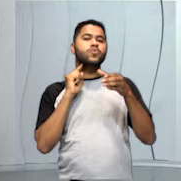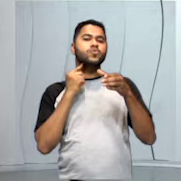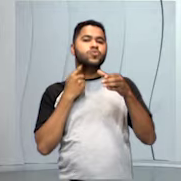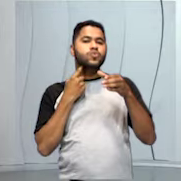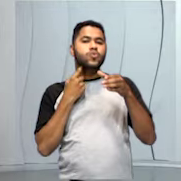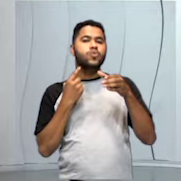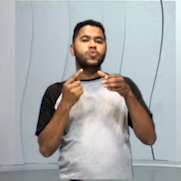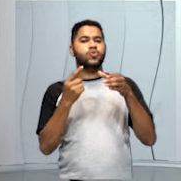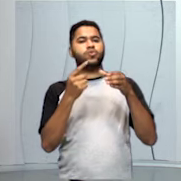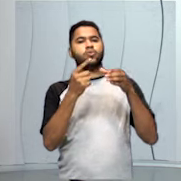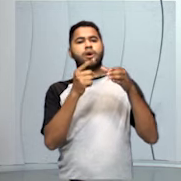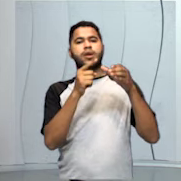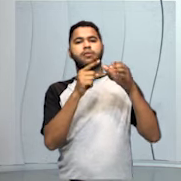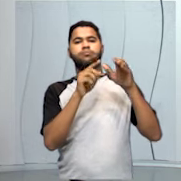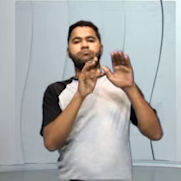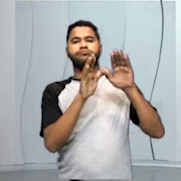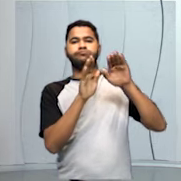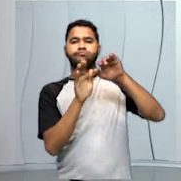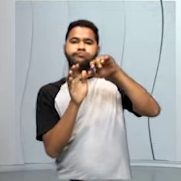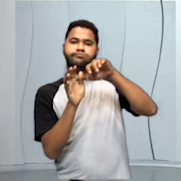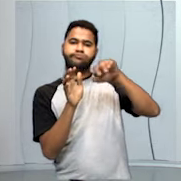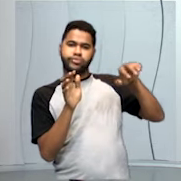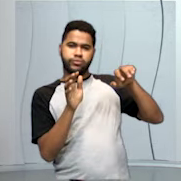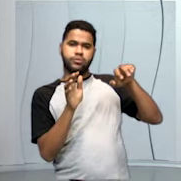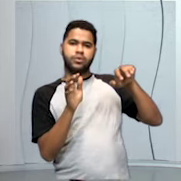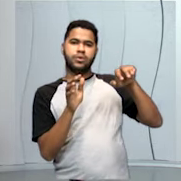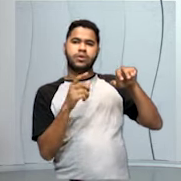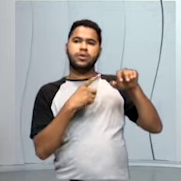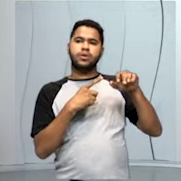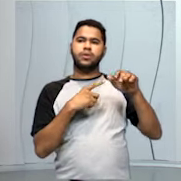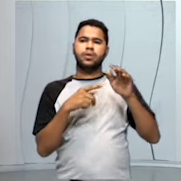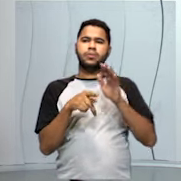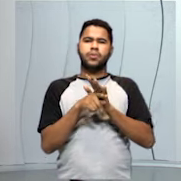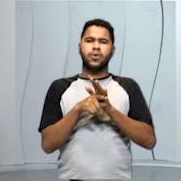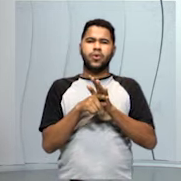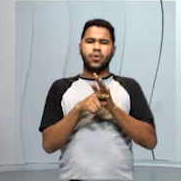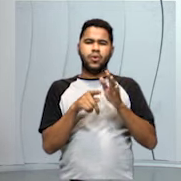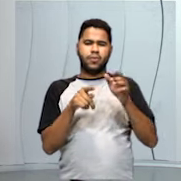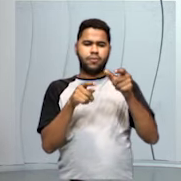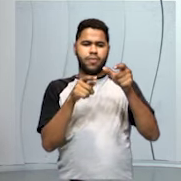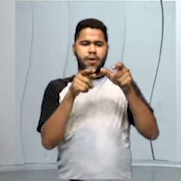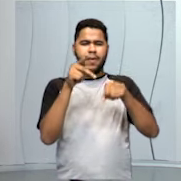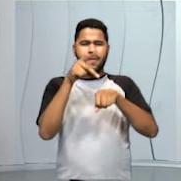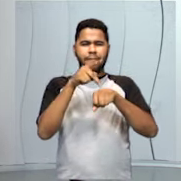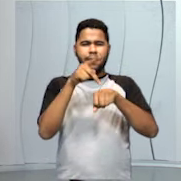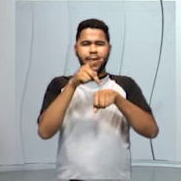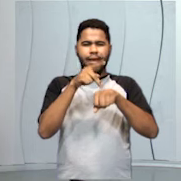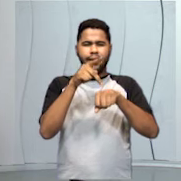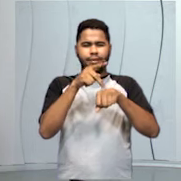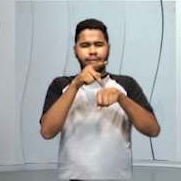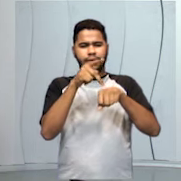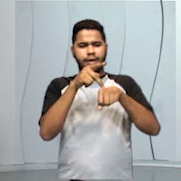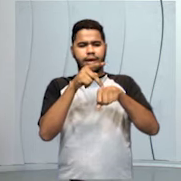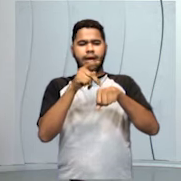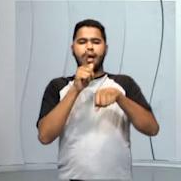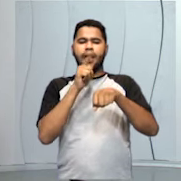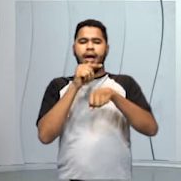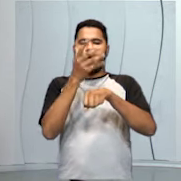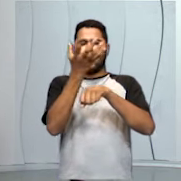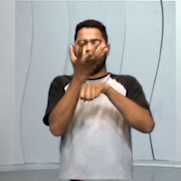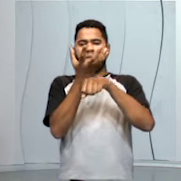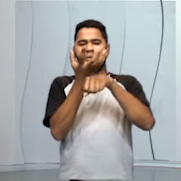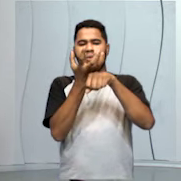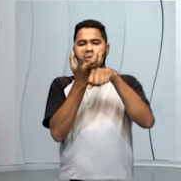filtro? Ele é algo parecido com uma pedra cheia de porozinhos, bem pequenininhos, por onde a água